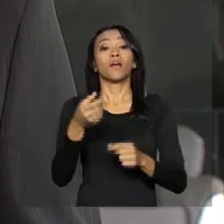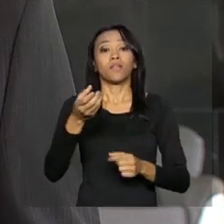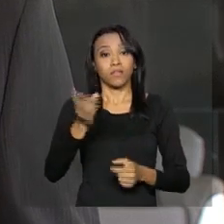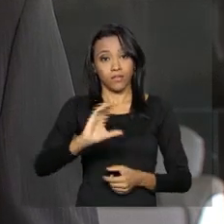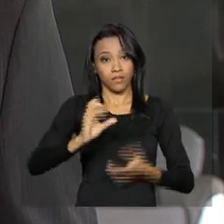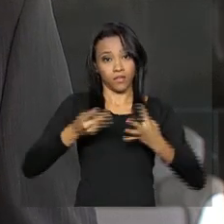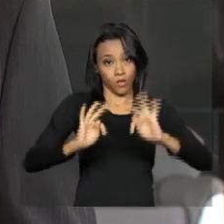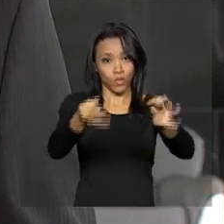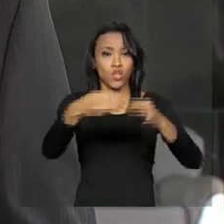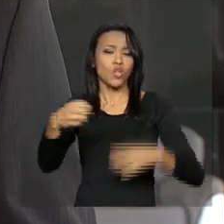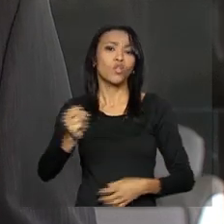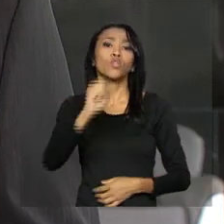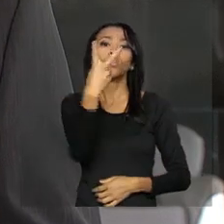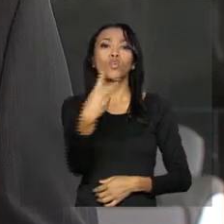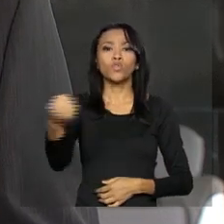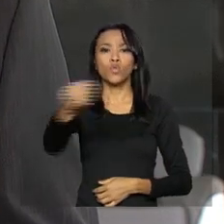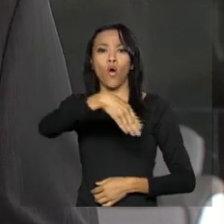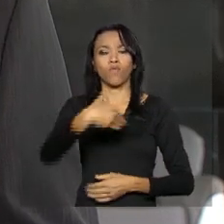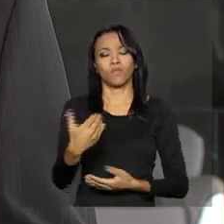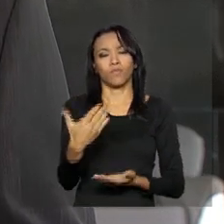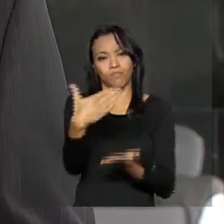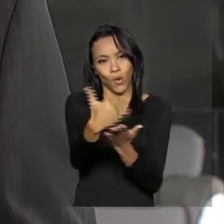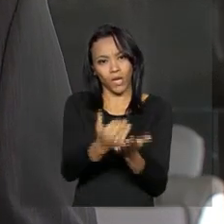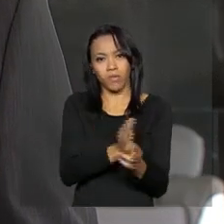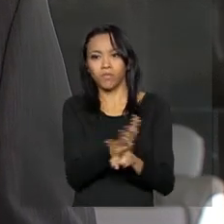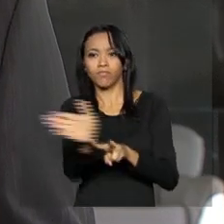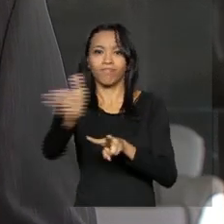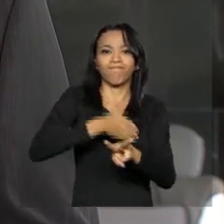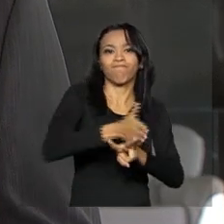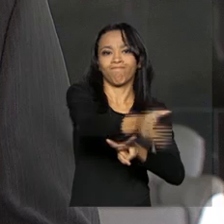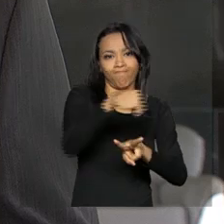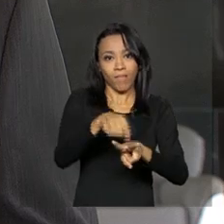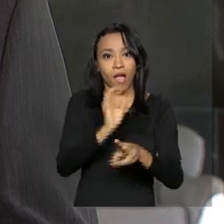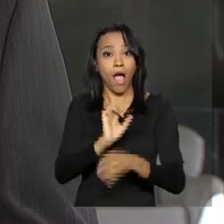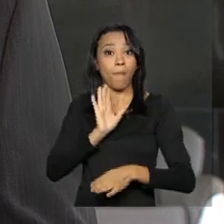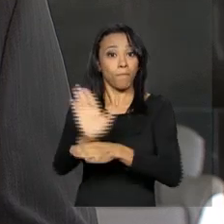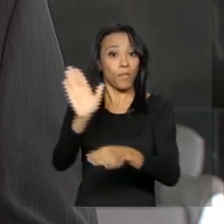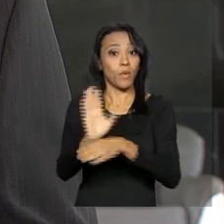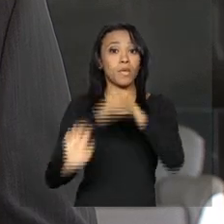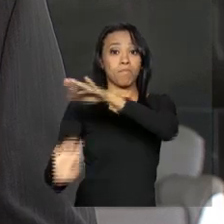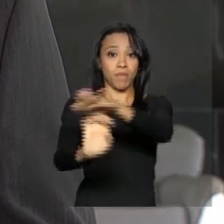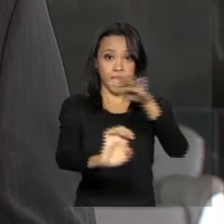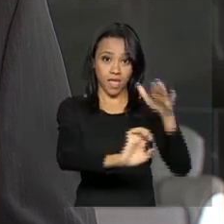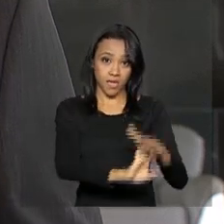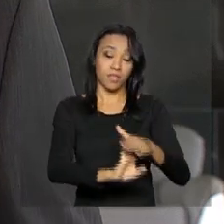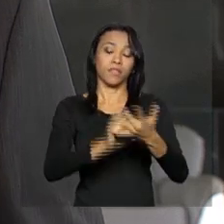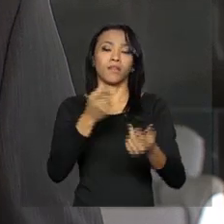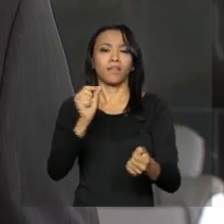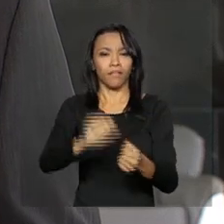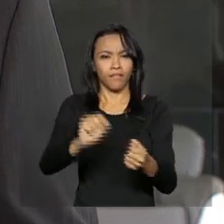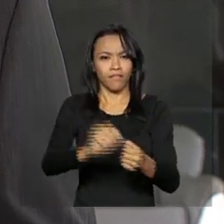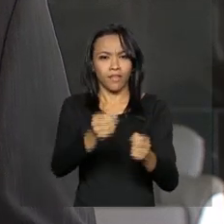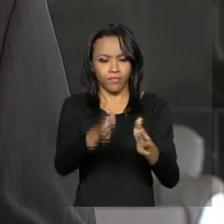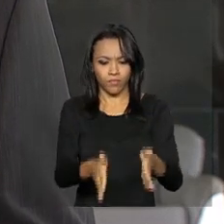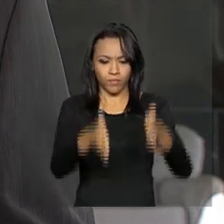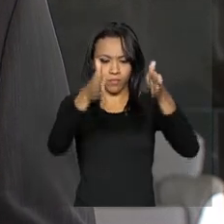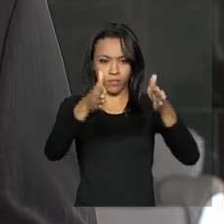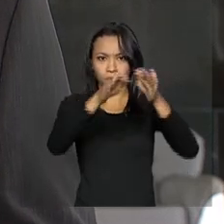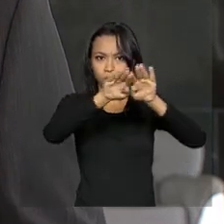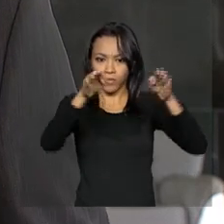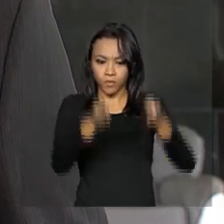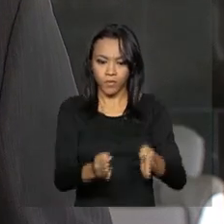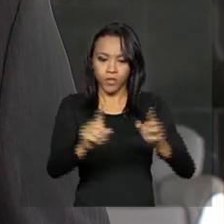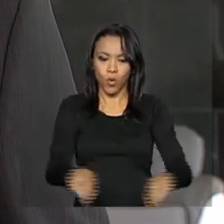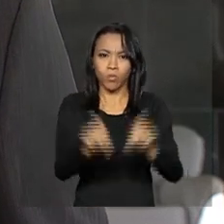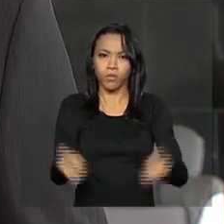anuncia ainda dois novos programas de apoio a empresas de hardware e também para estimular a criação de negócios